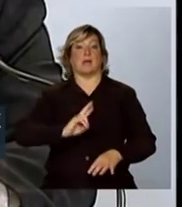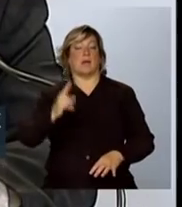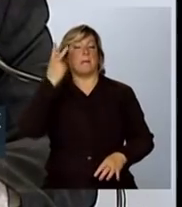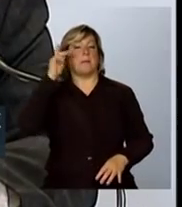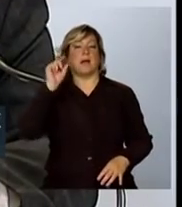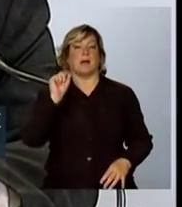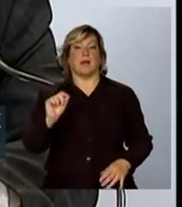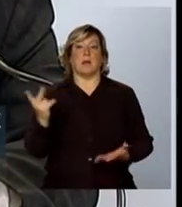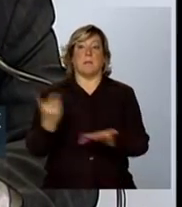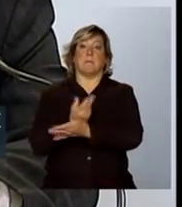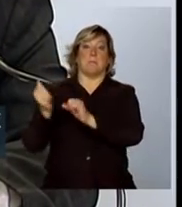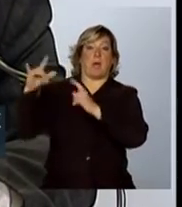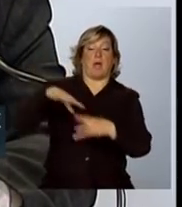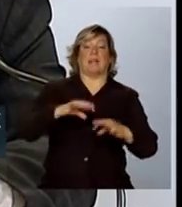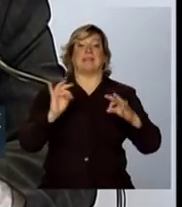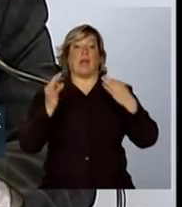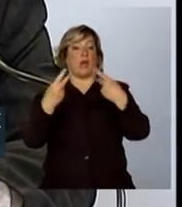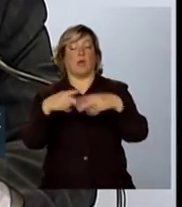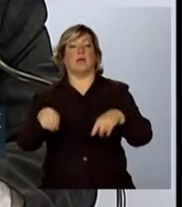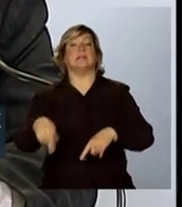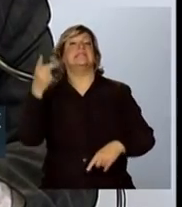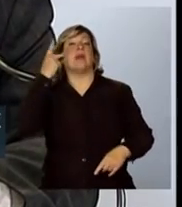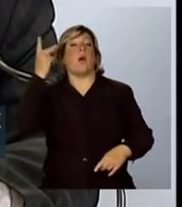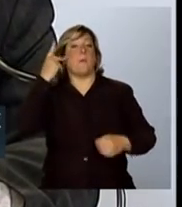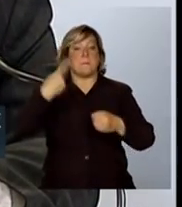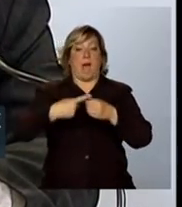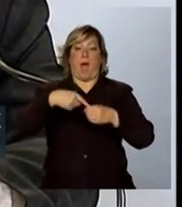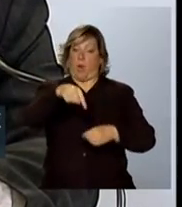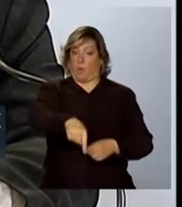de desastre tecnológico pelo Estado de São Paulo.